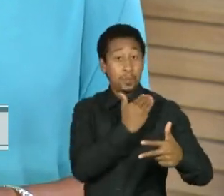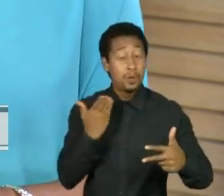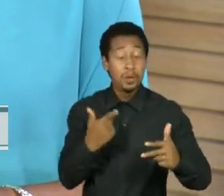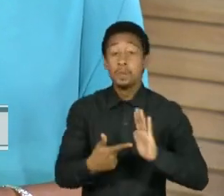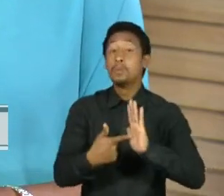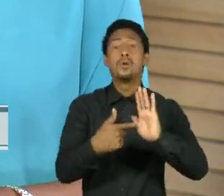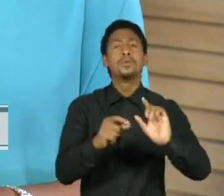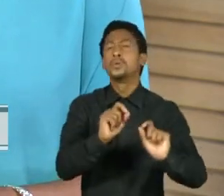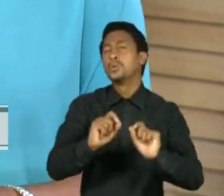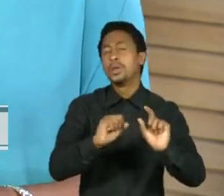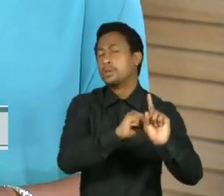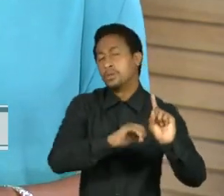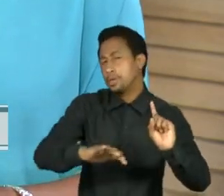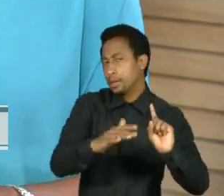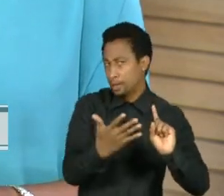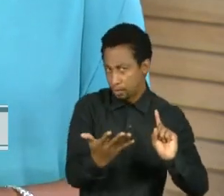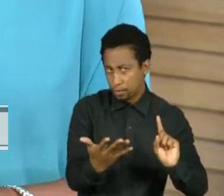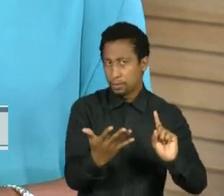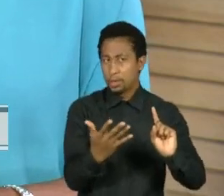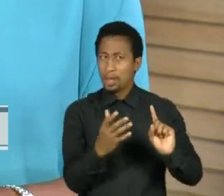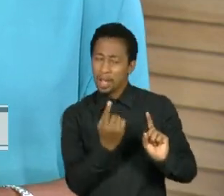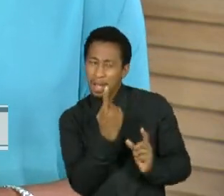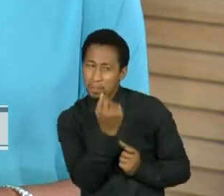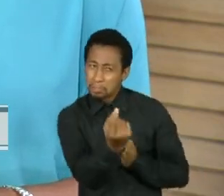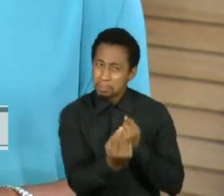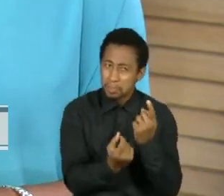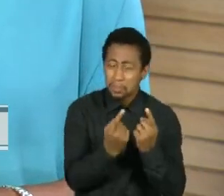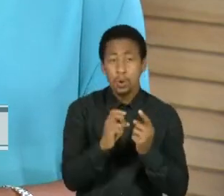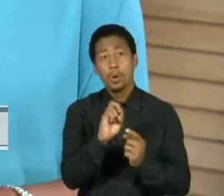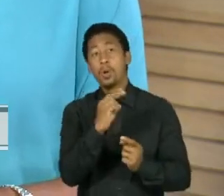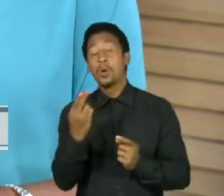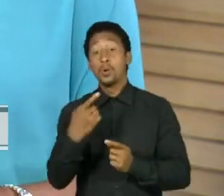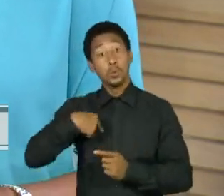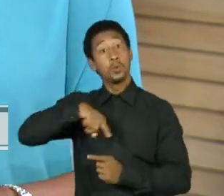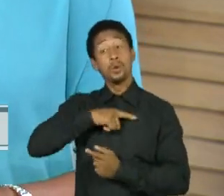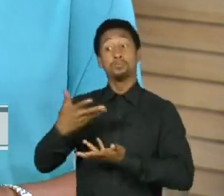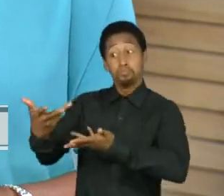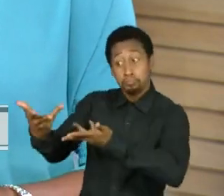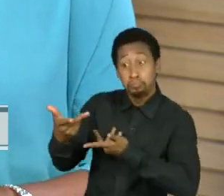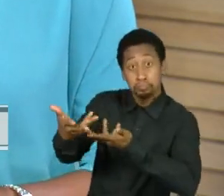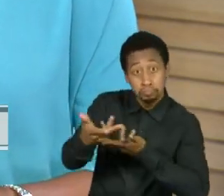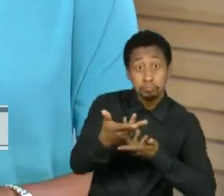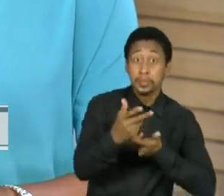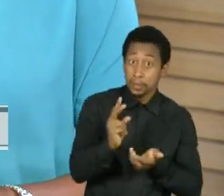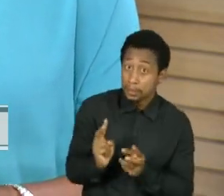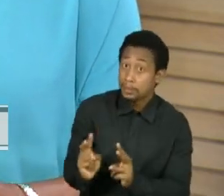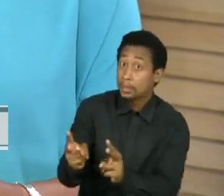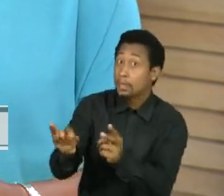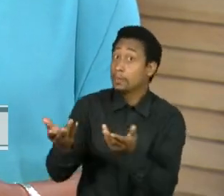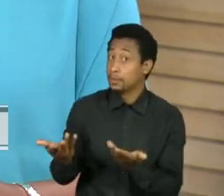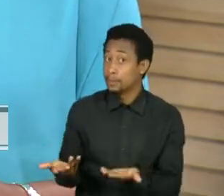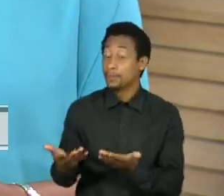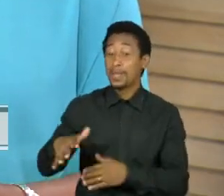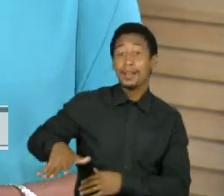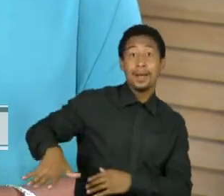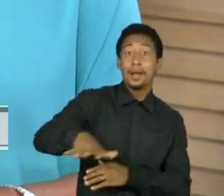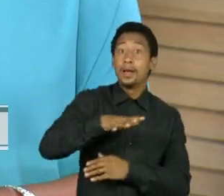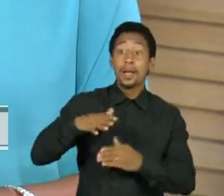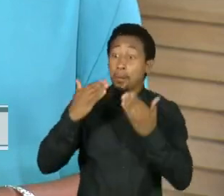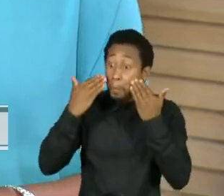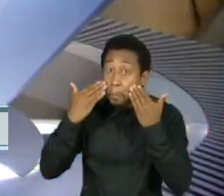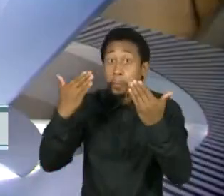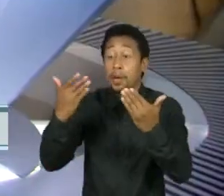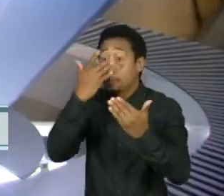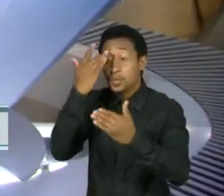É um caso isolado? Somos realmente um povo cordial e acolhedor? As agressões se deram em um lugar público e ninguém fez